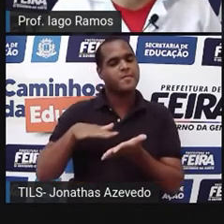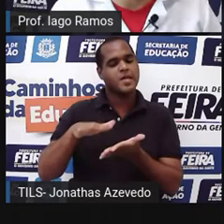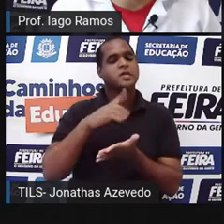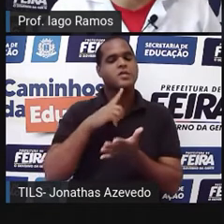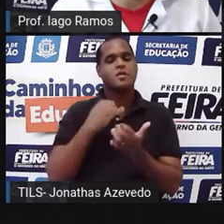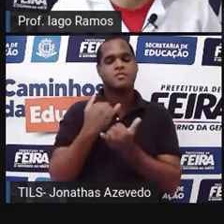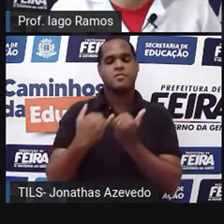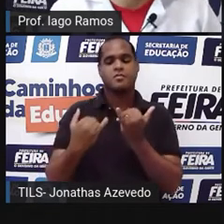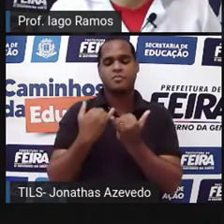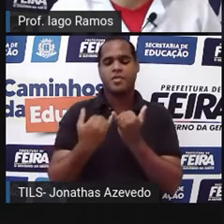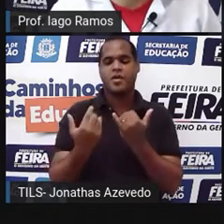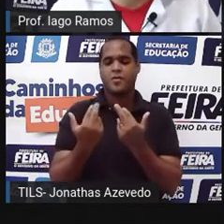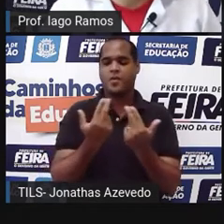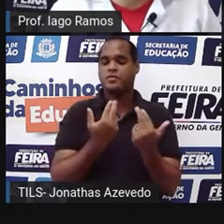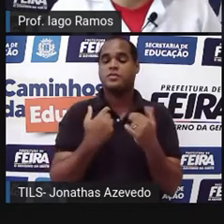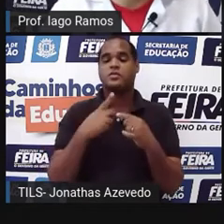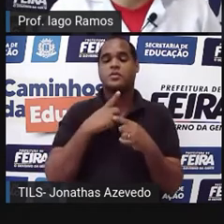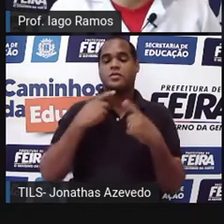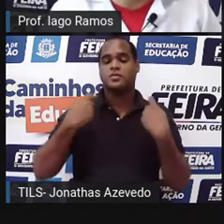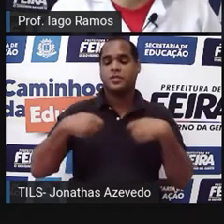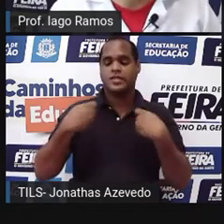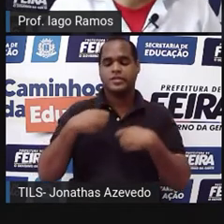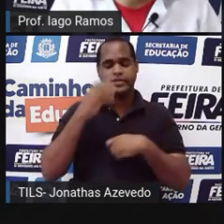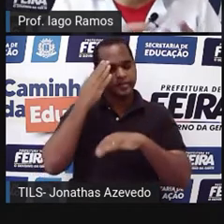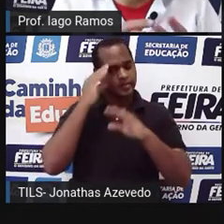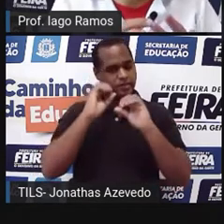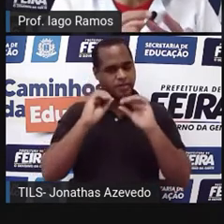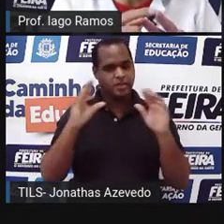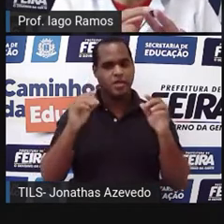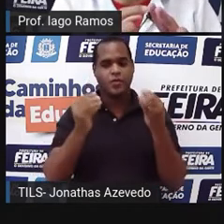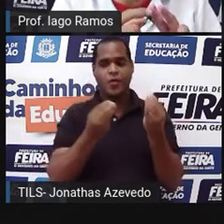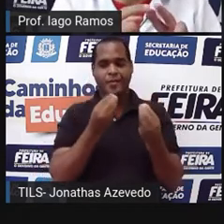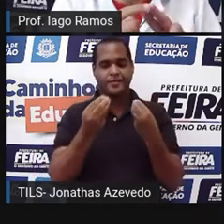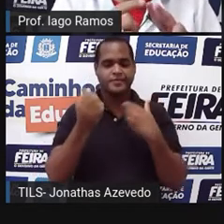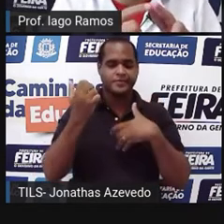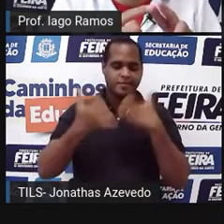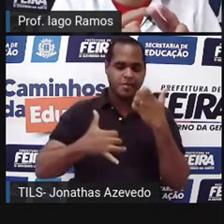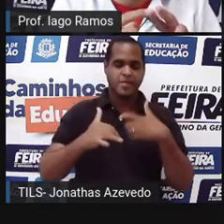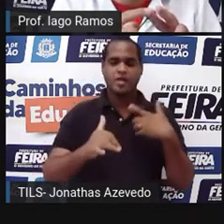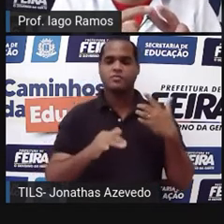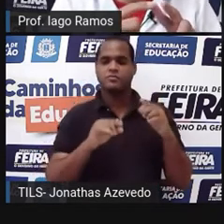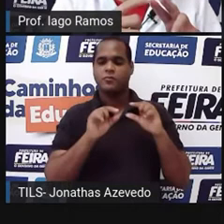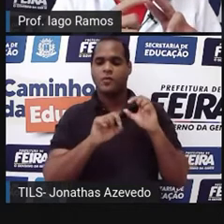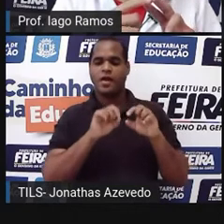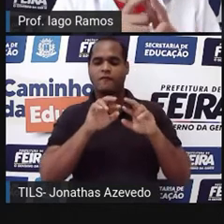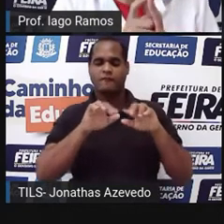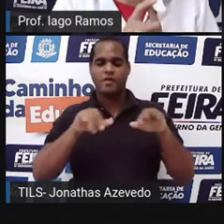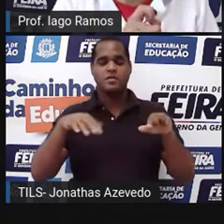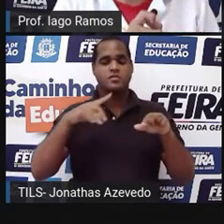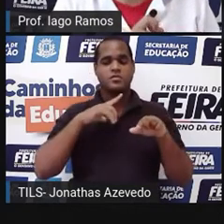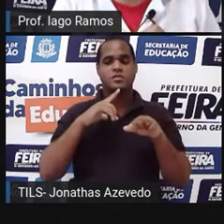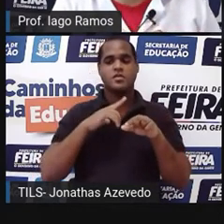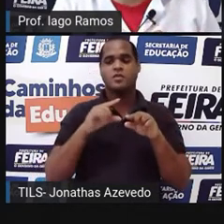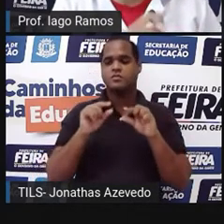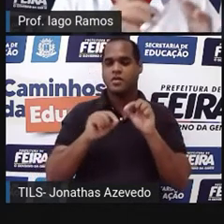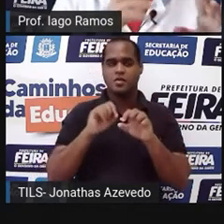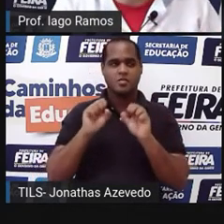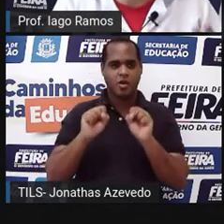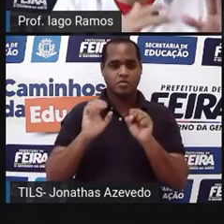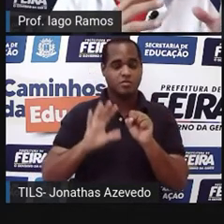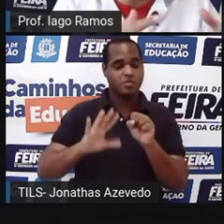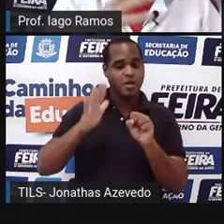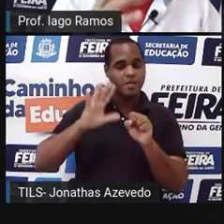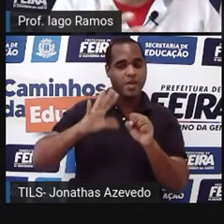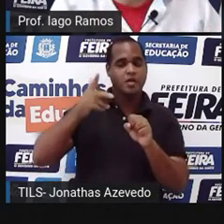semelhantes, a gente precisa entender quais são as condições, quais são os critérios que